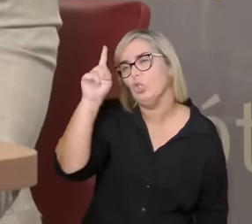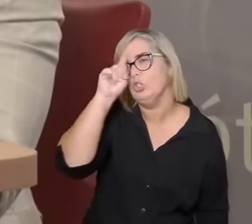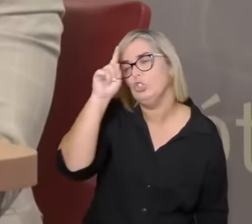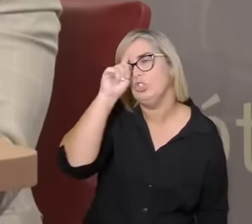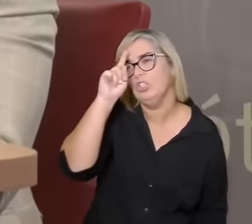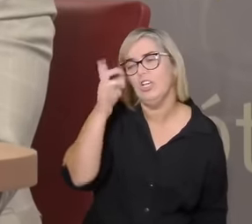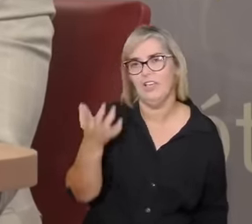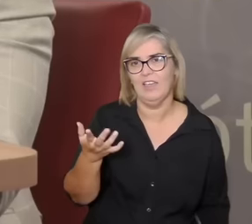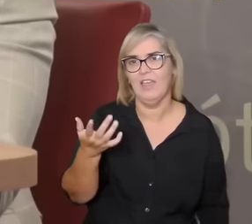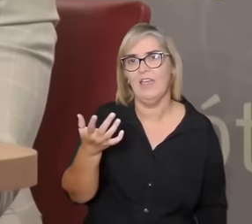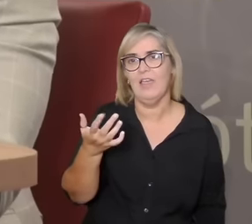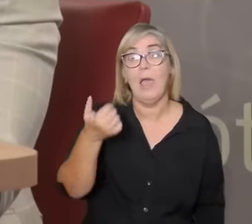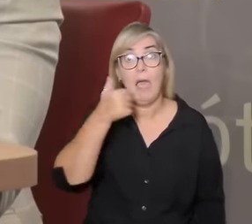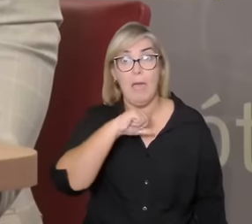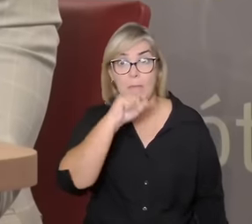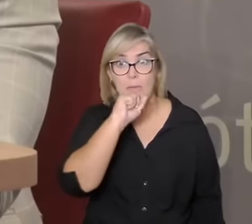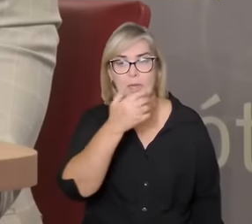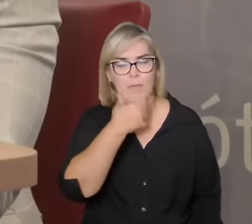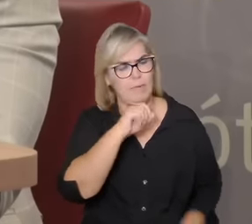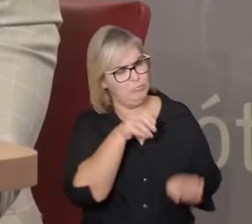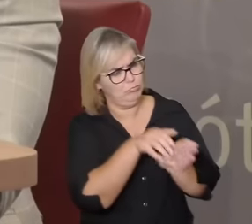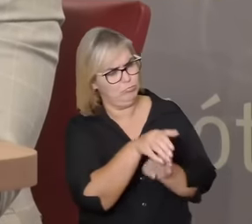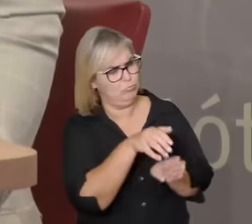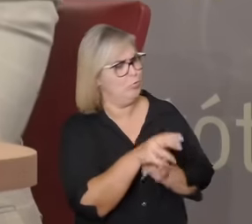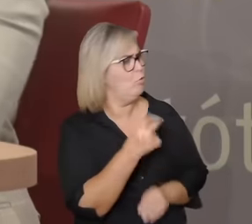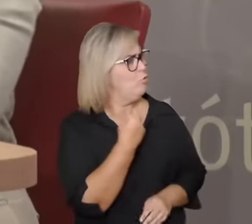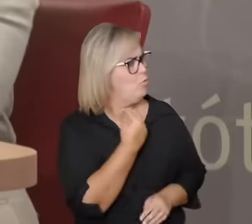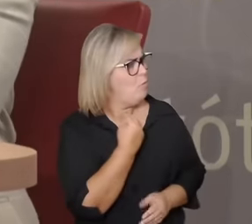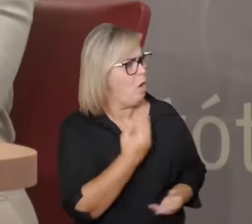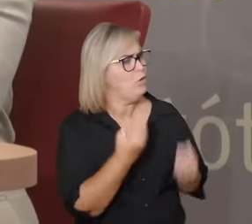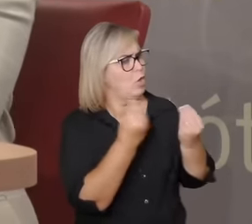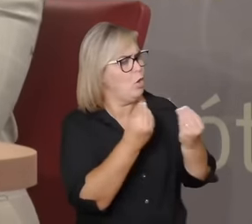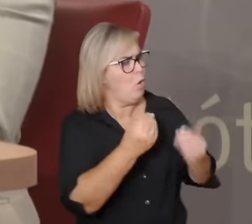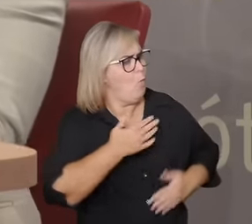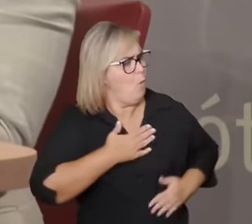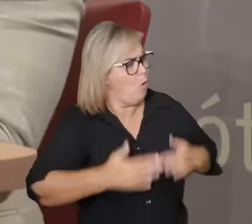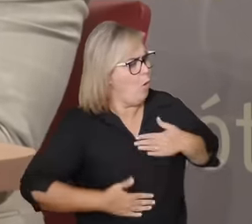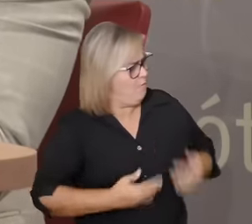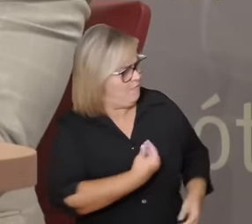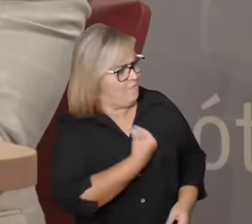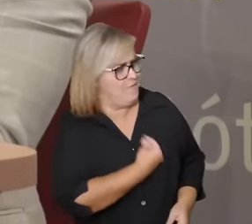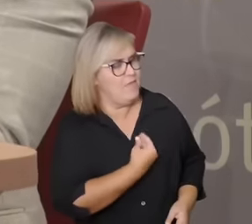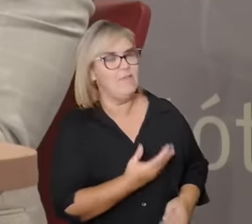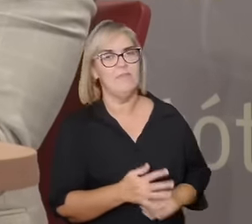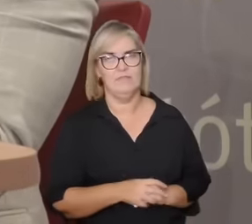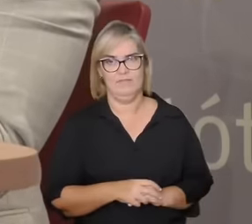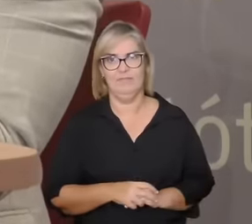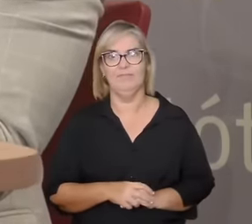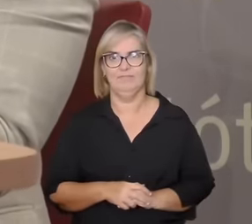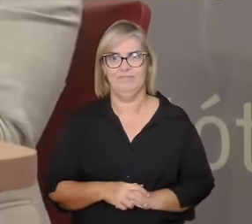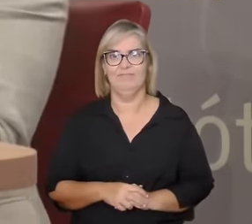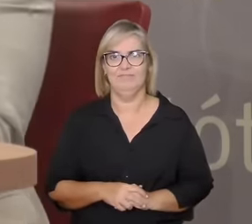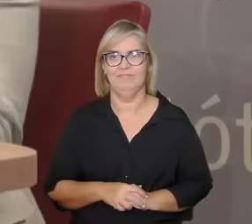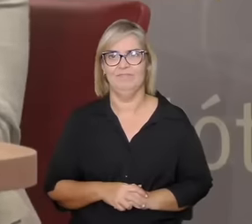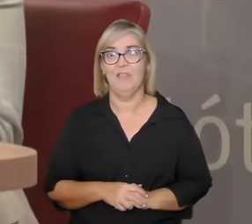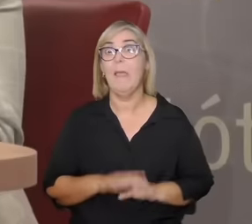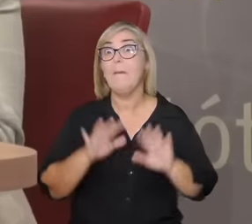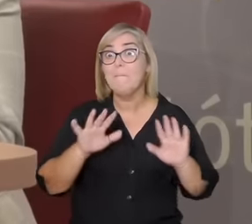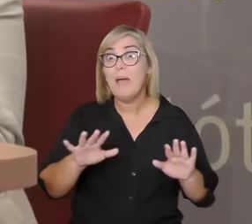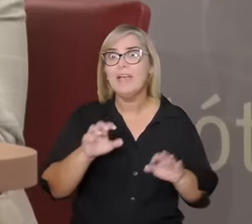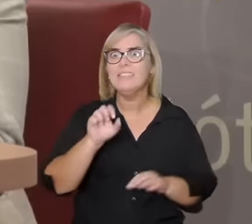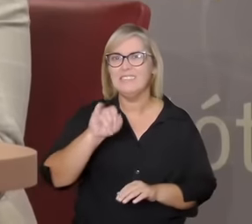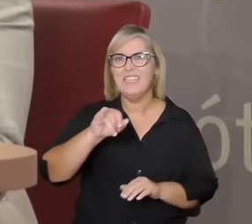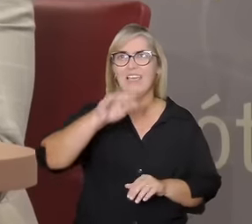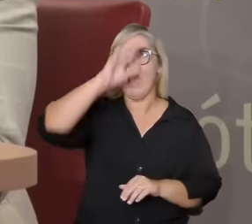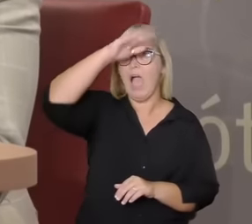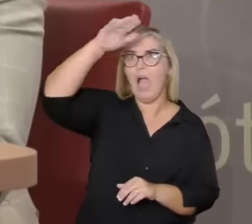não vai te nutrir vai ser bom para você então vai fazer isso agora para uma pessoa adulta você não vai dizer isso da mesma maneira que